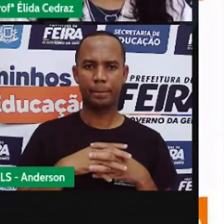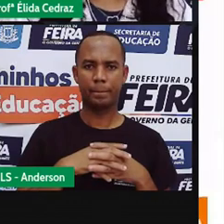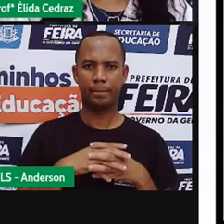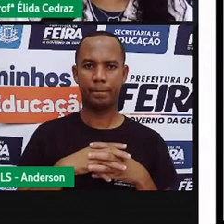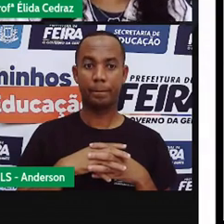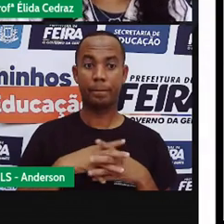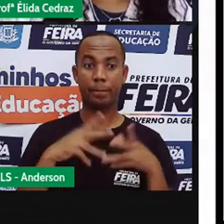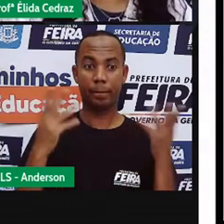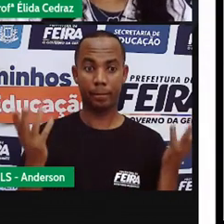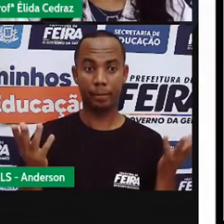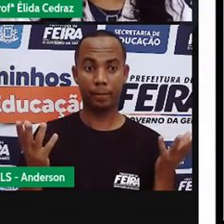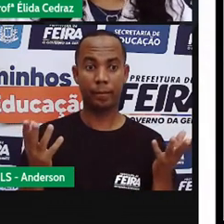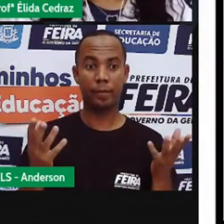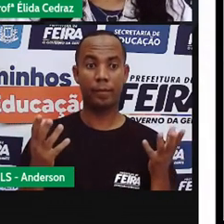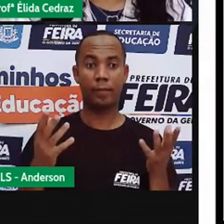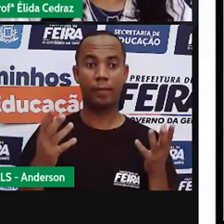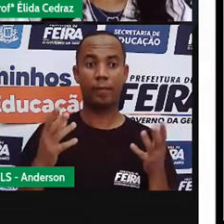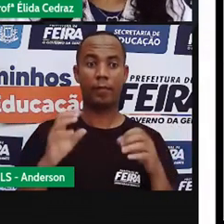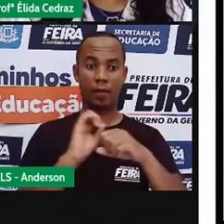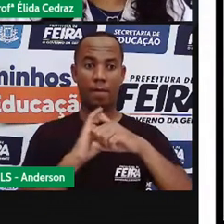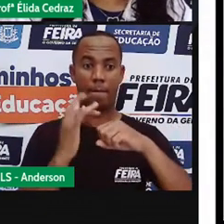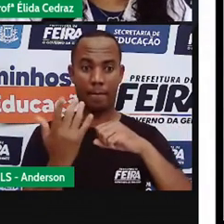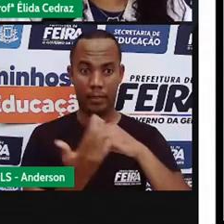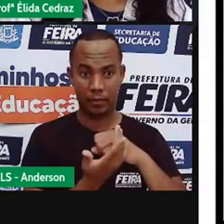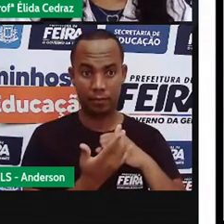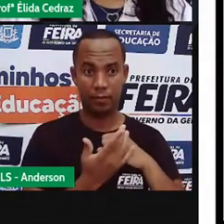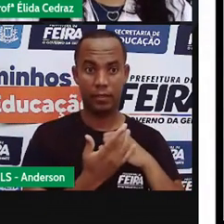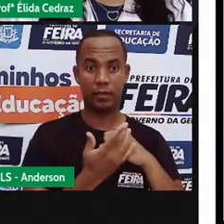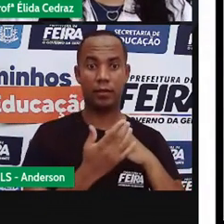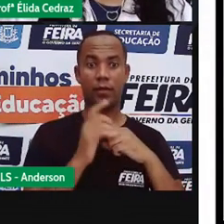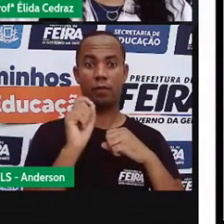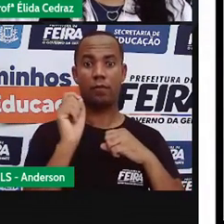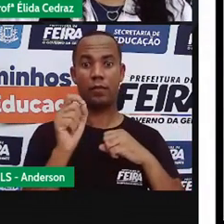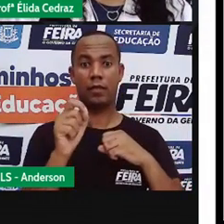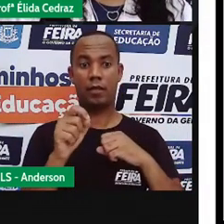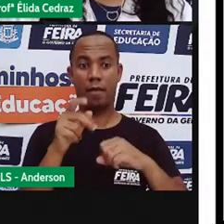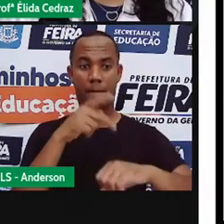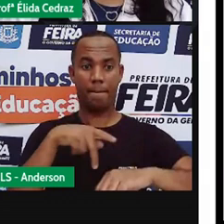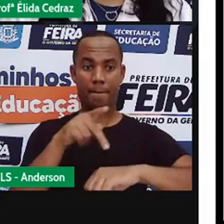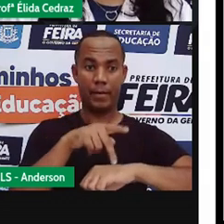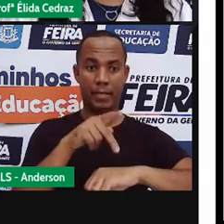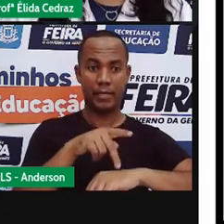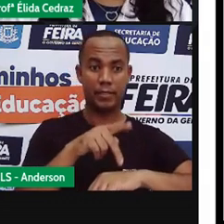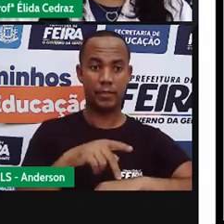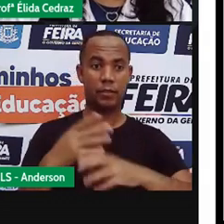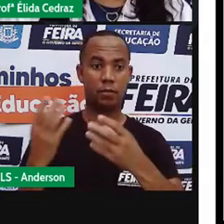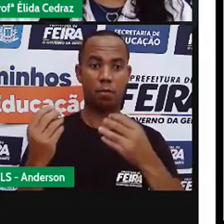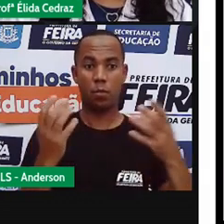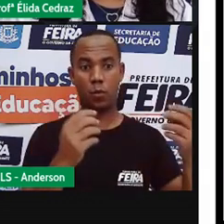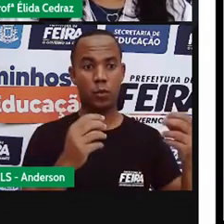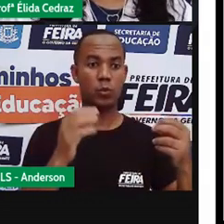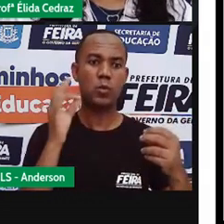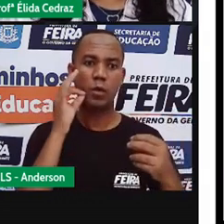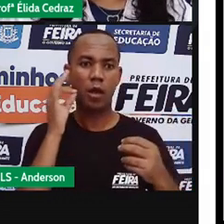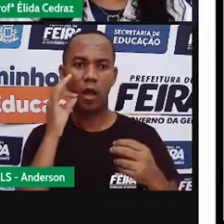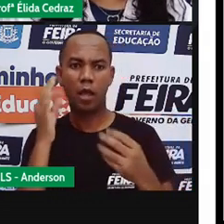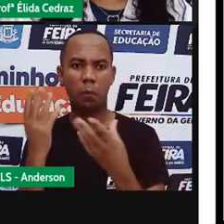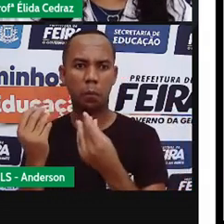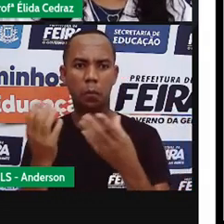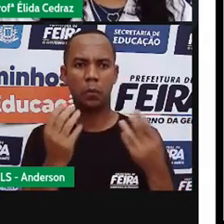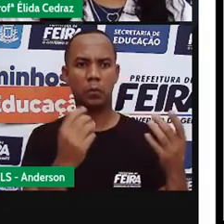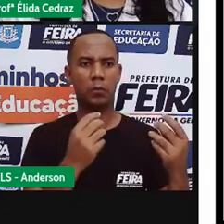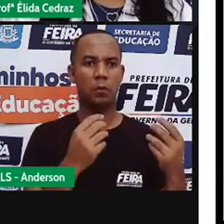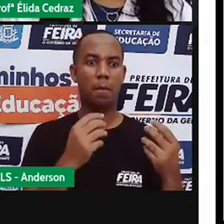Não bastasse a pandemia da Covid-19, a Austrália enfrenta uma super praga de ratos. A situação